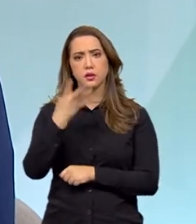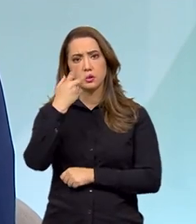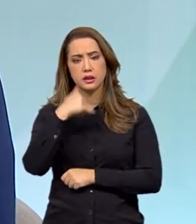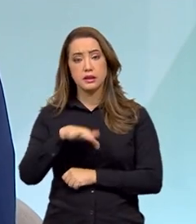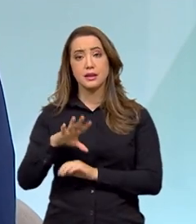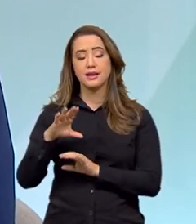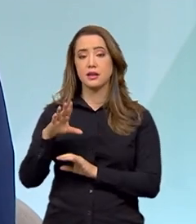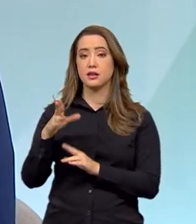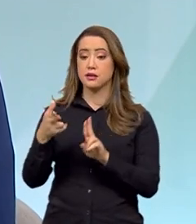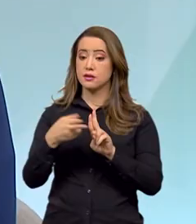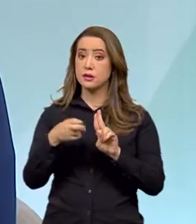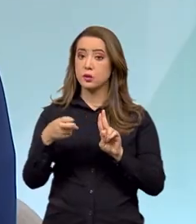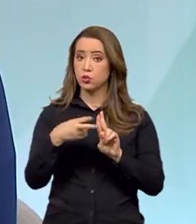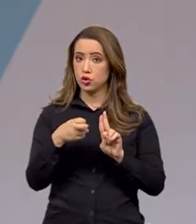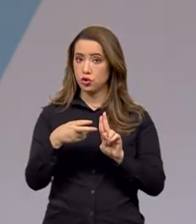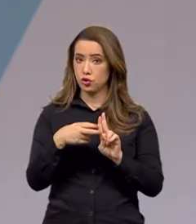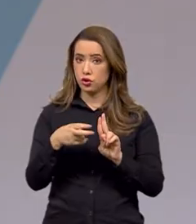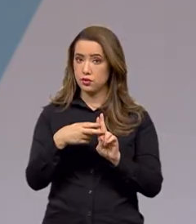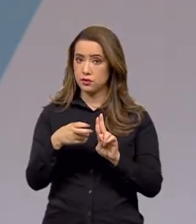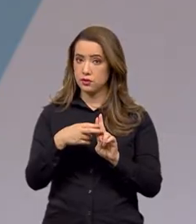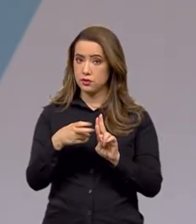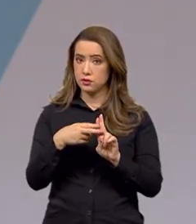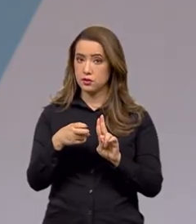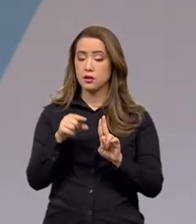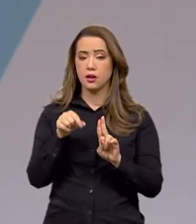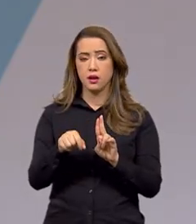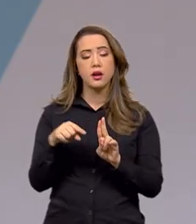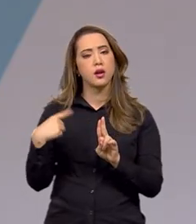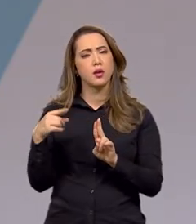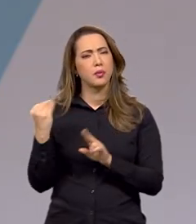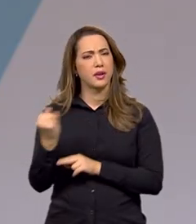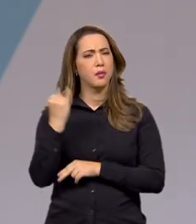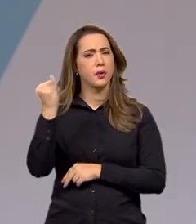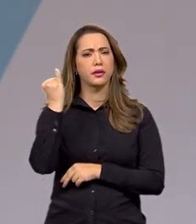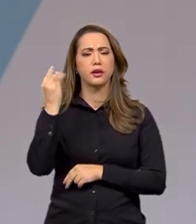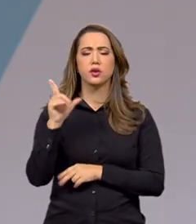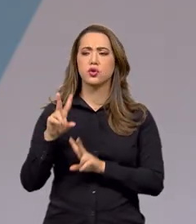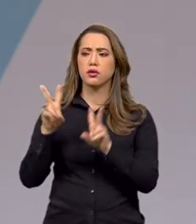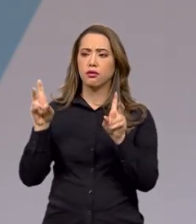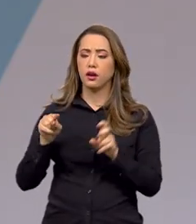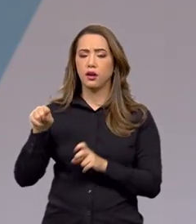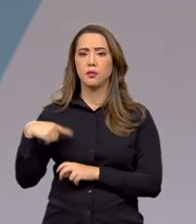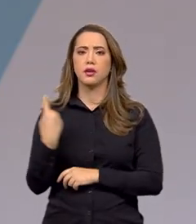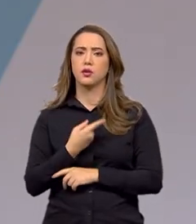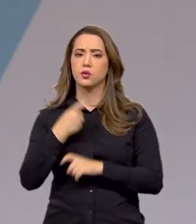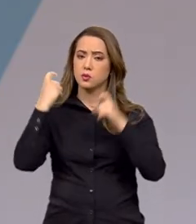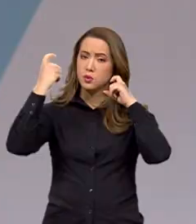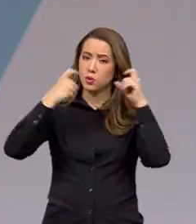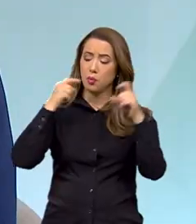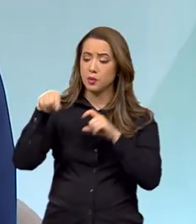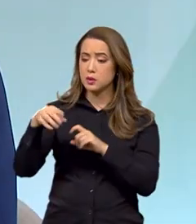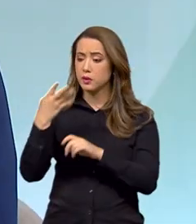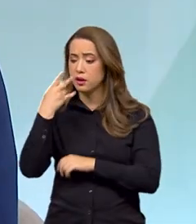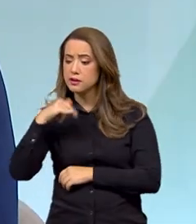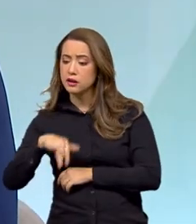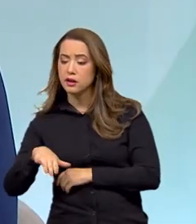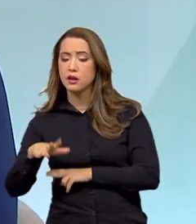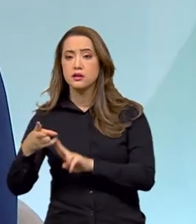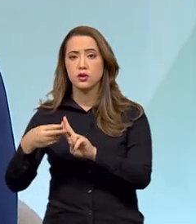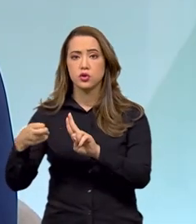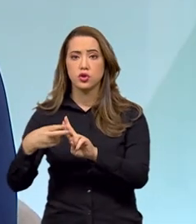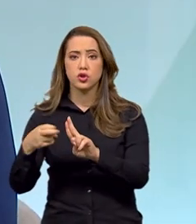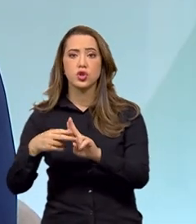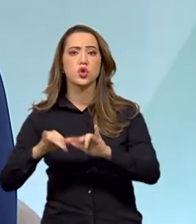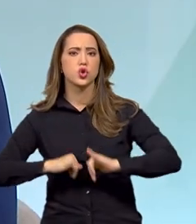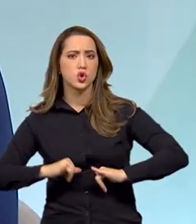indígenas em situação de vulnerabilidade, que é um tema que nos preocupa muito também, a criança indígena, ela sofre mais violações no nosso país